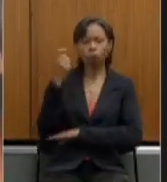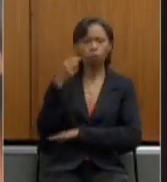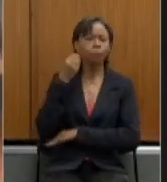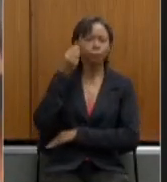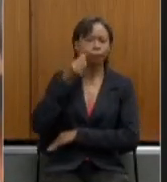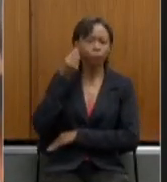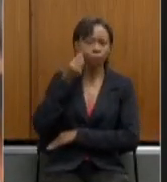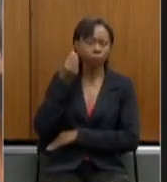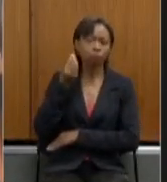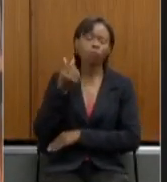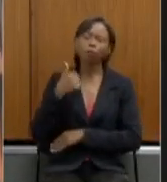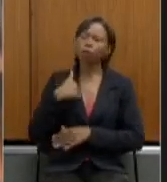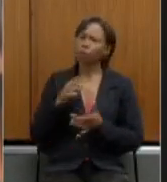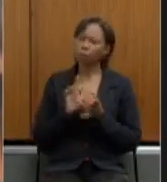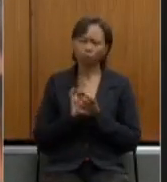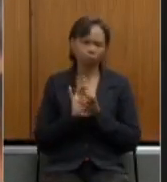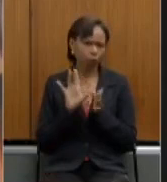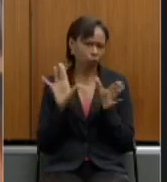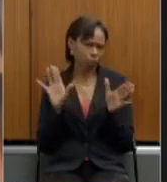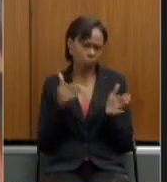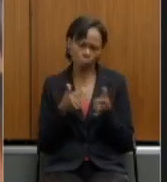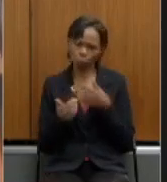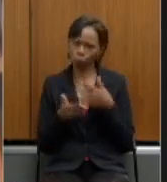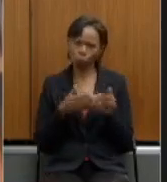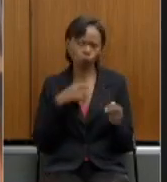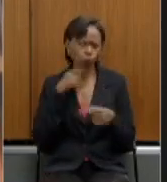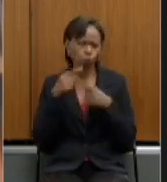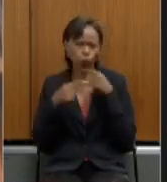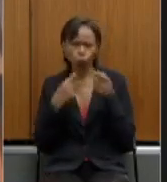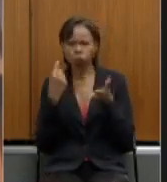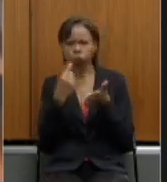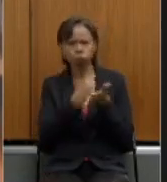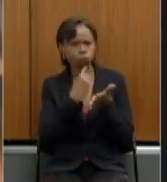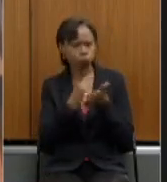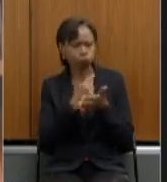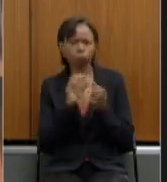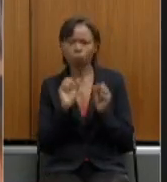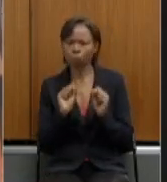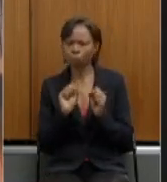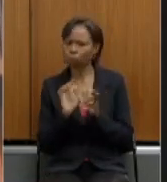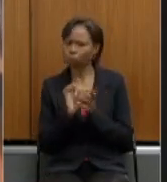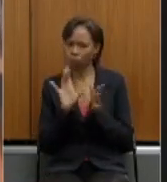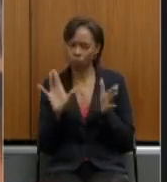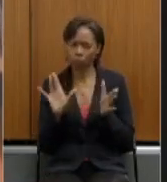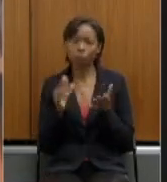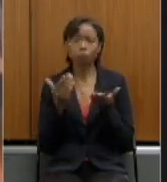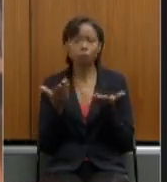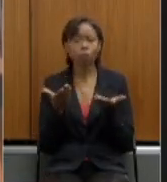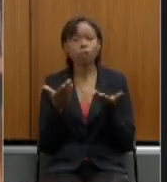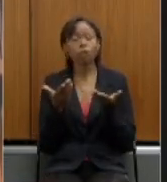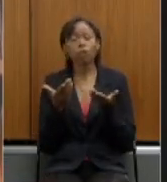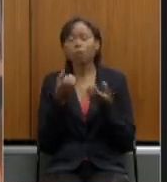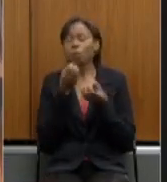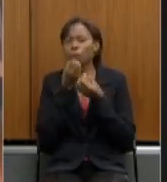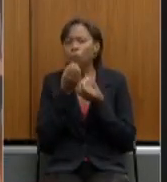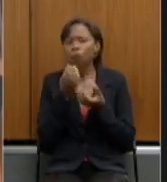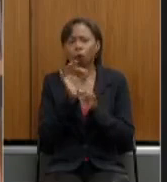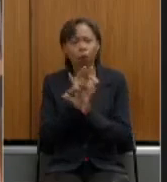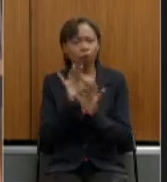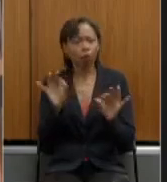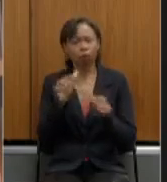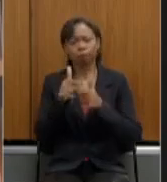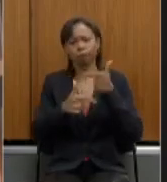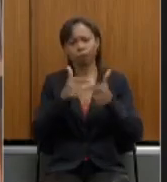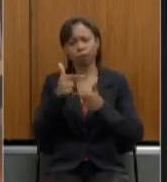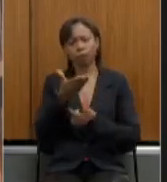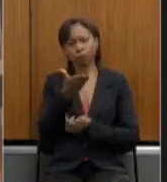a inteira disposição aqui para qualquer dúvida esclarecimento ou debate e desejo um excelente trabalho sobre sua